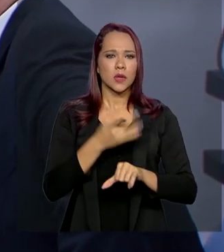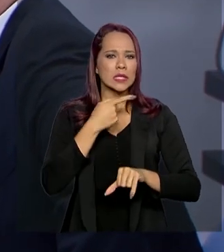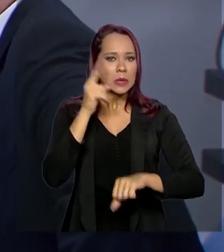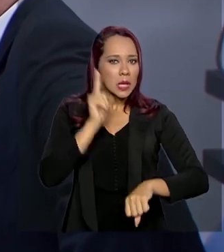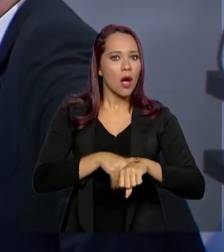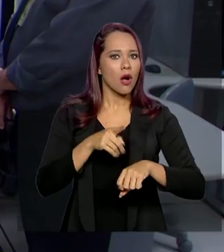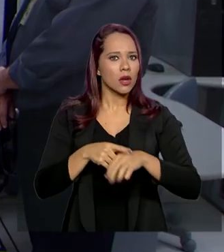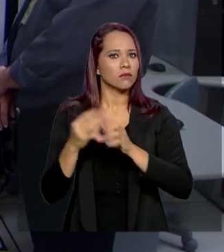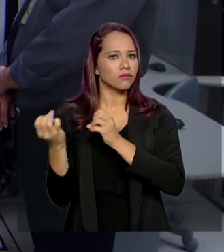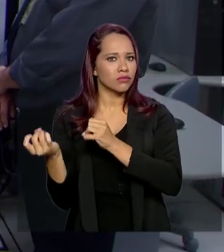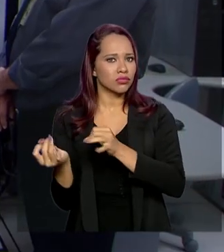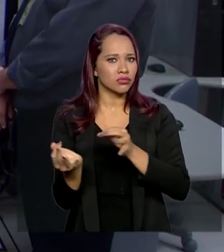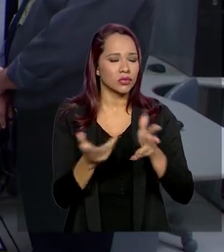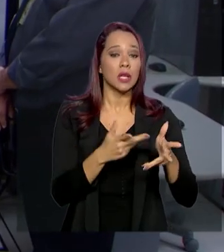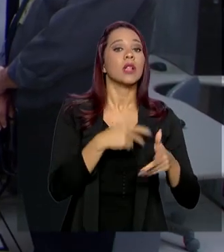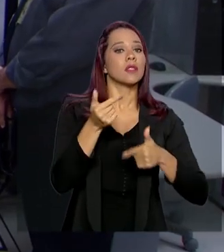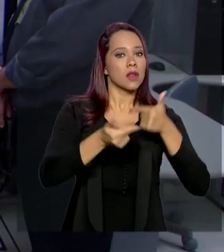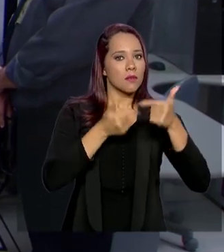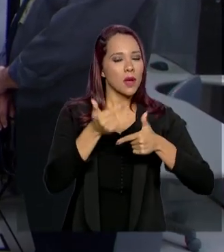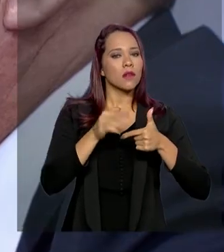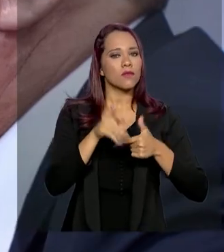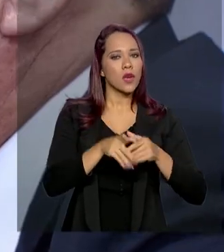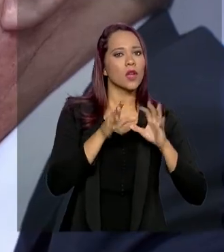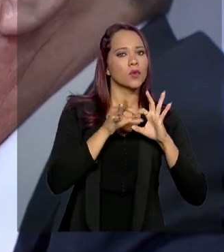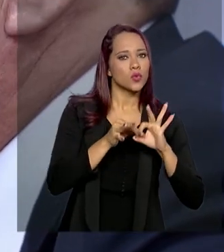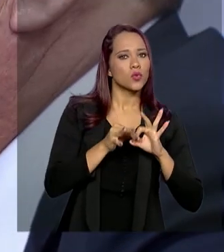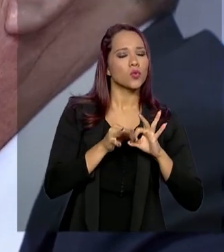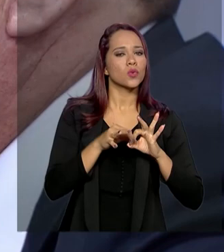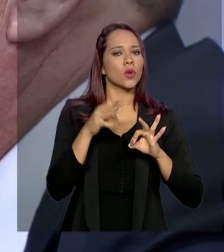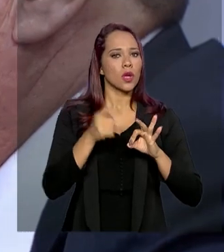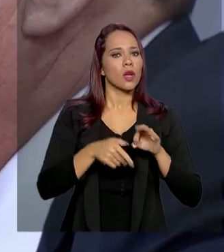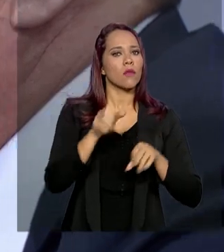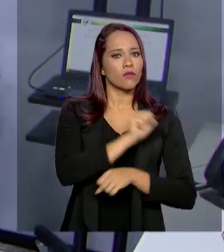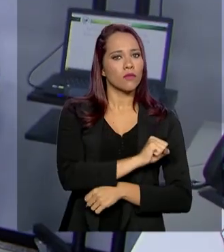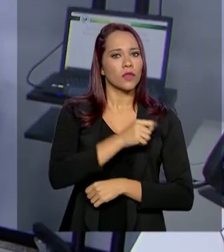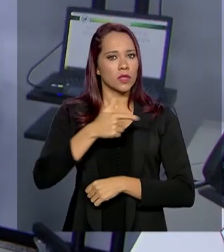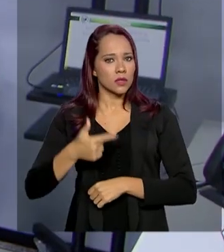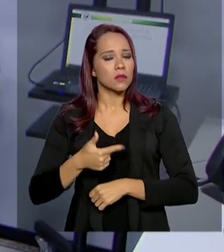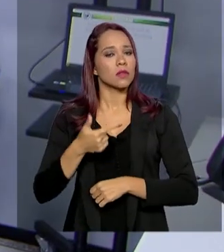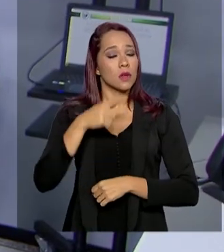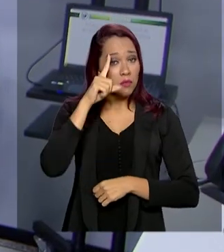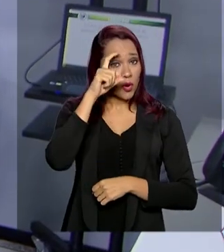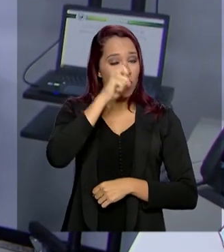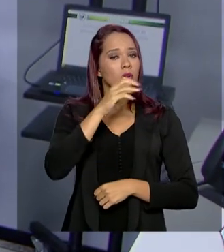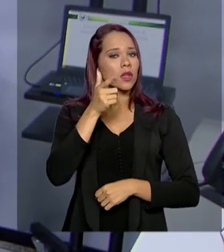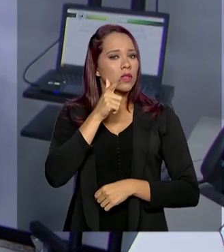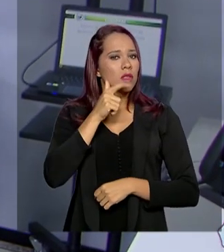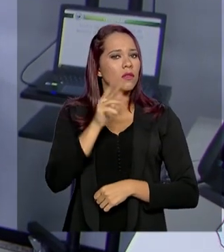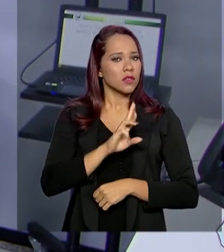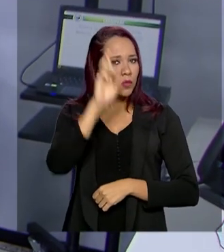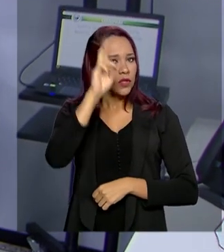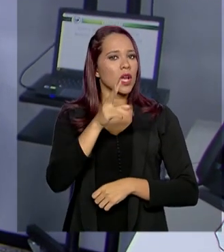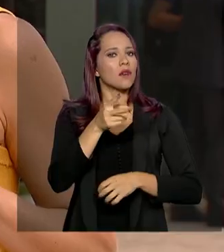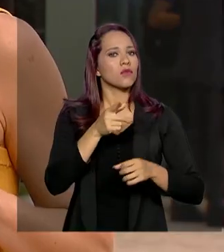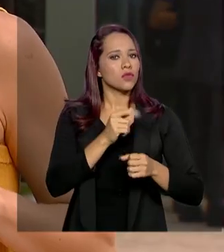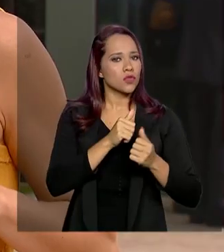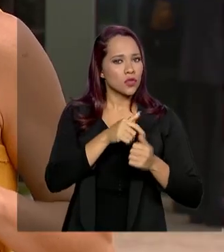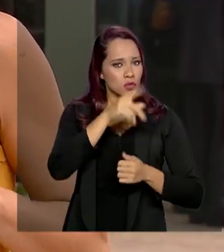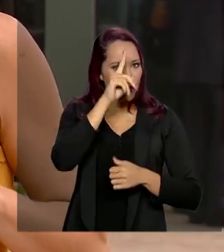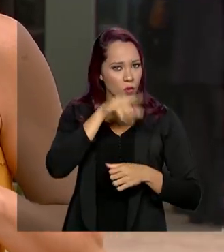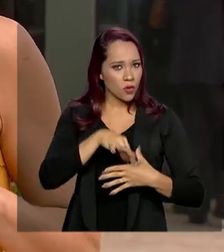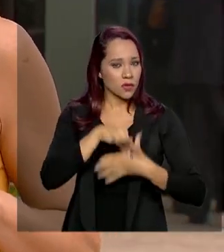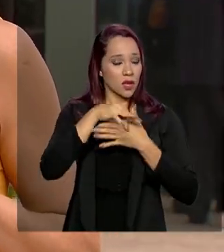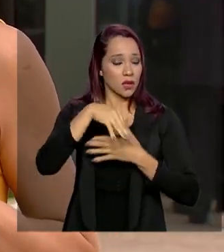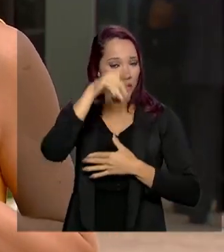real. Trabalho que será aliado ao do vice-presidente, que recebeu a missão de comandar o Conselho da Amazônia. E o